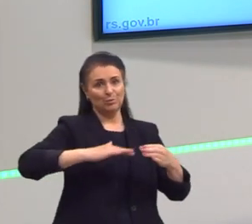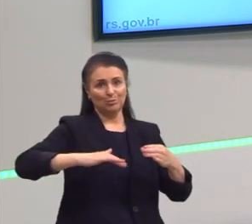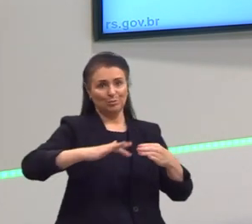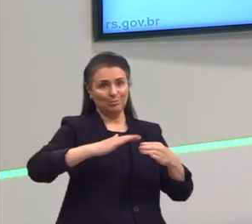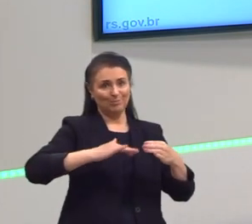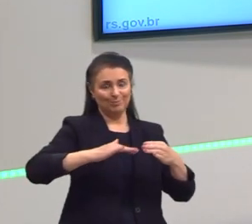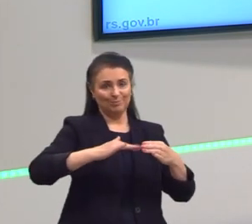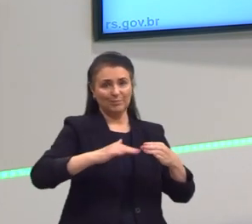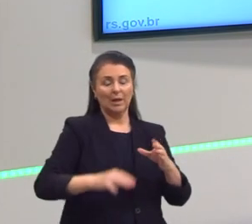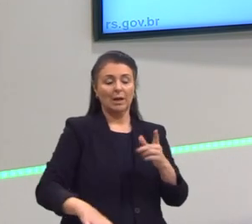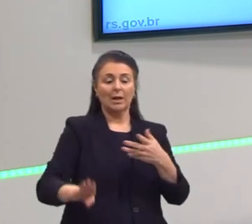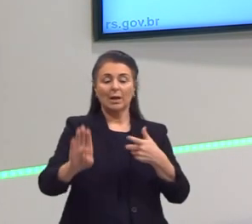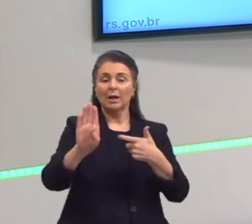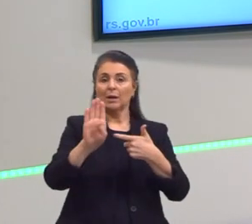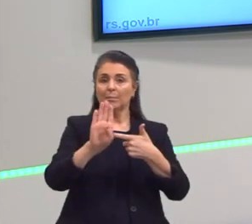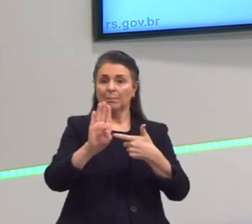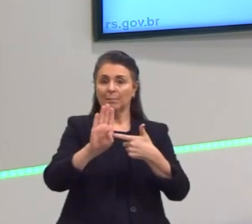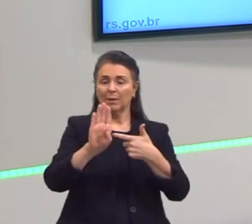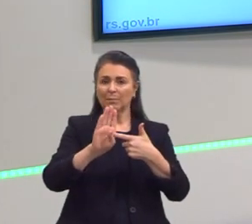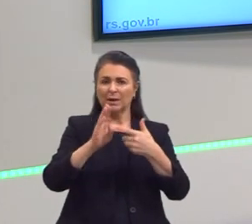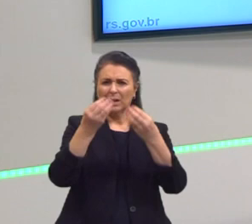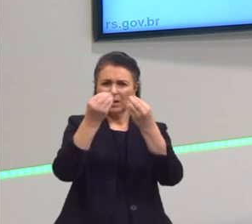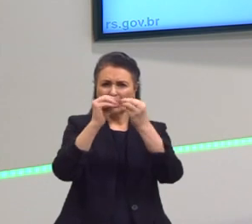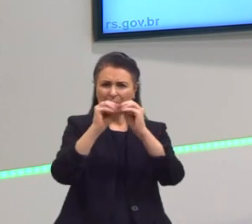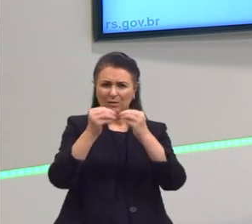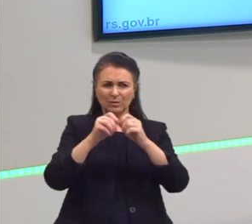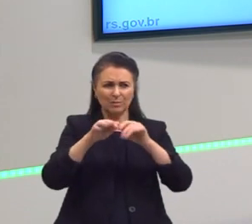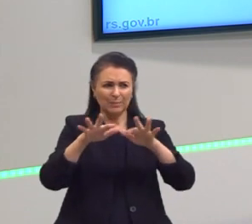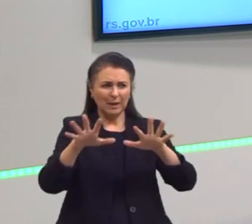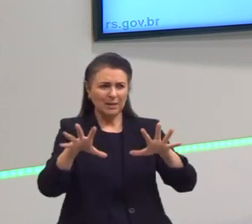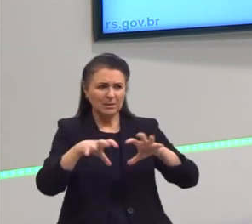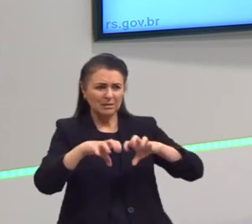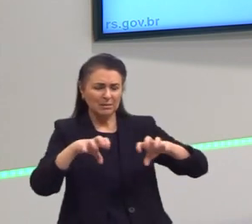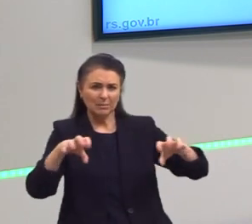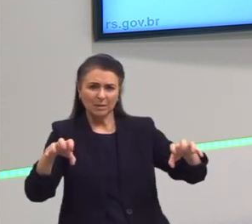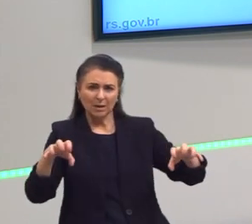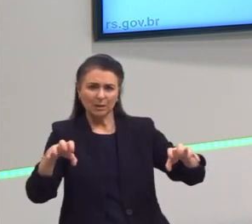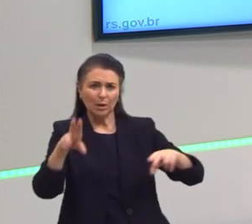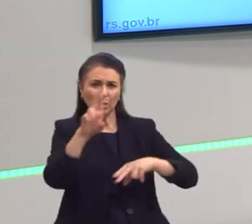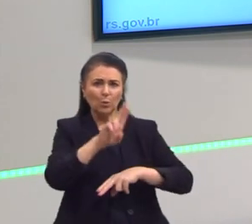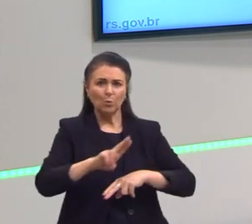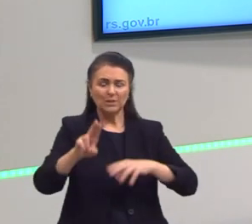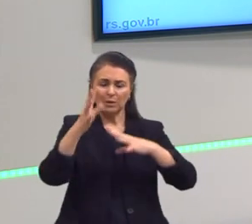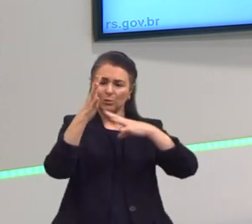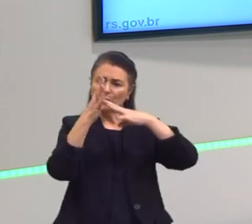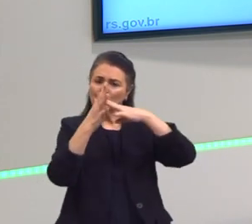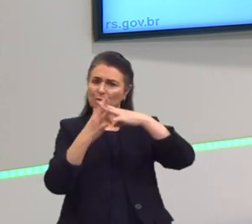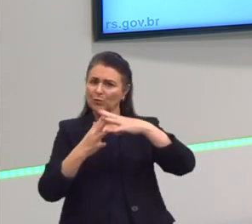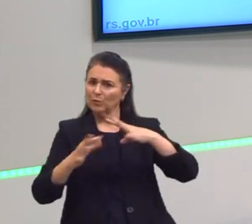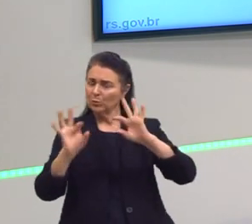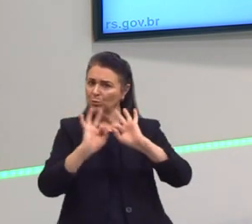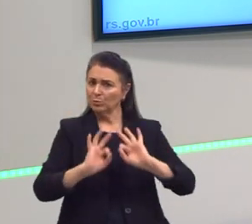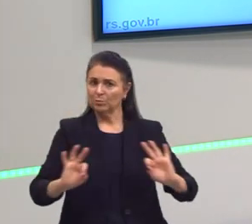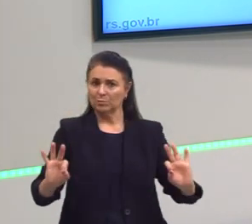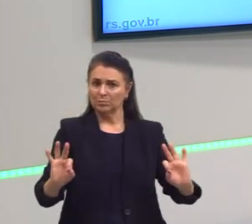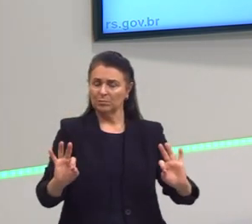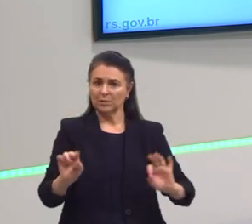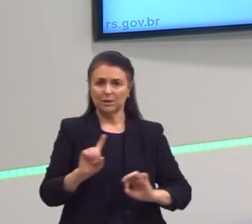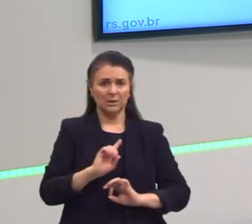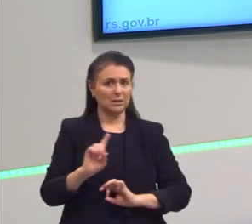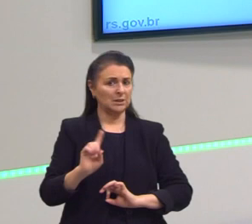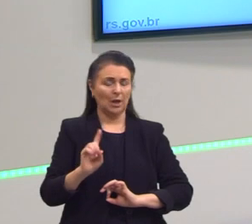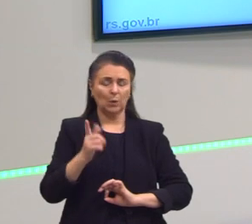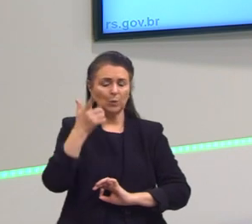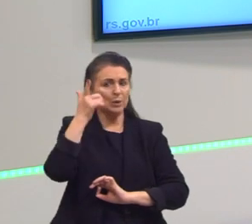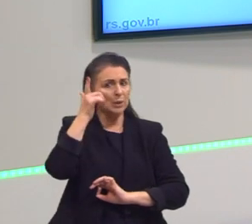B. As partículas dispersas são separadas do dispersante por meio de filtros comuns? Também não. Não